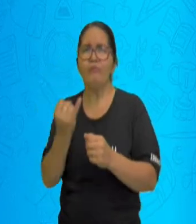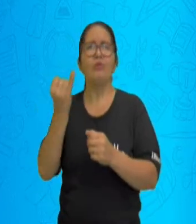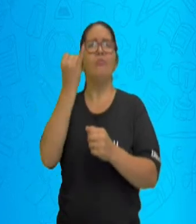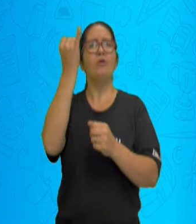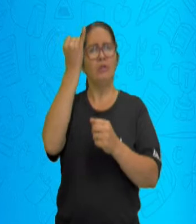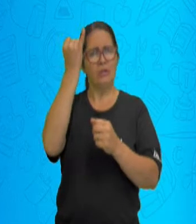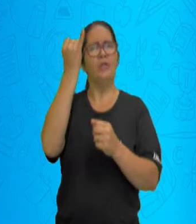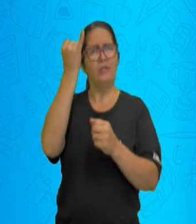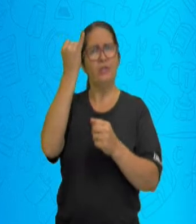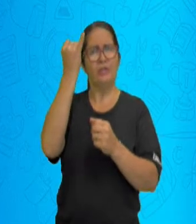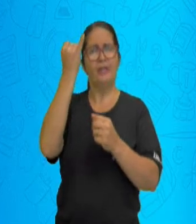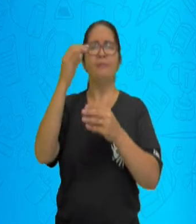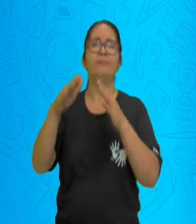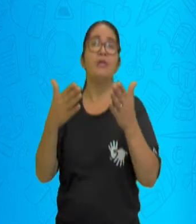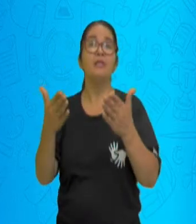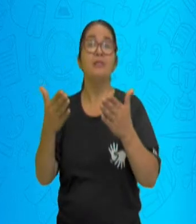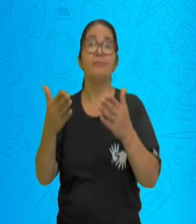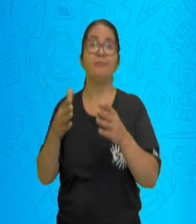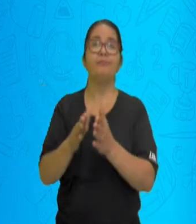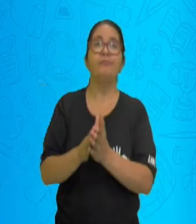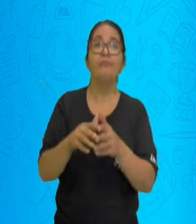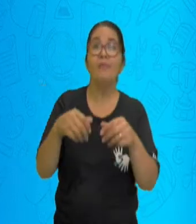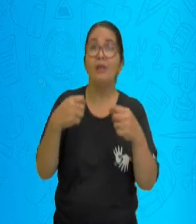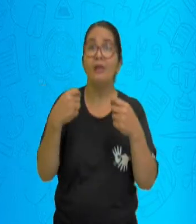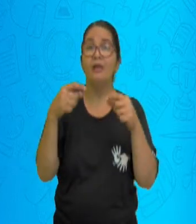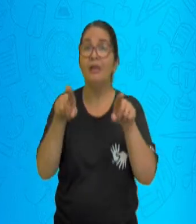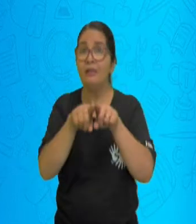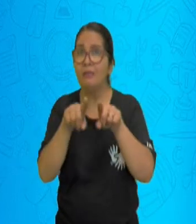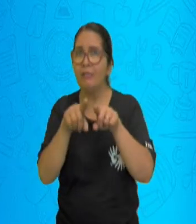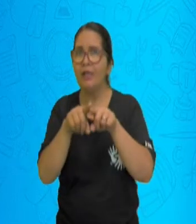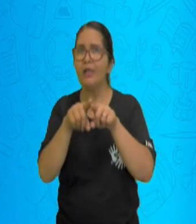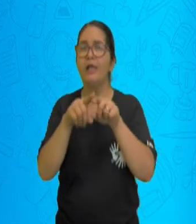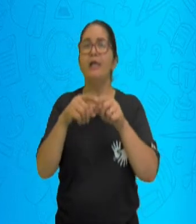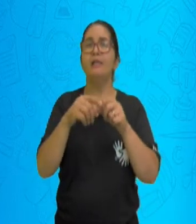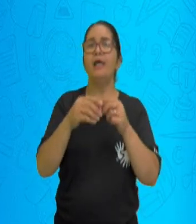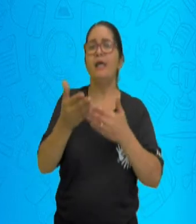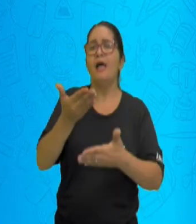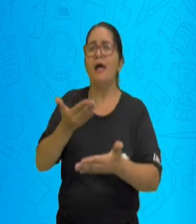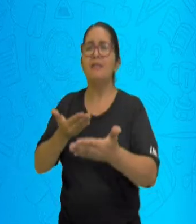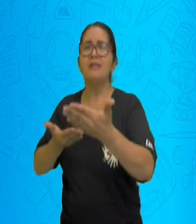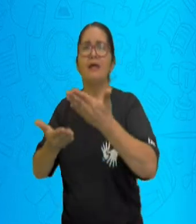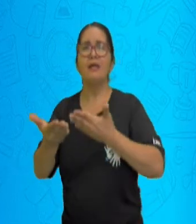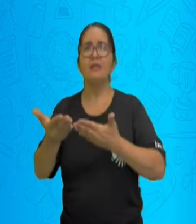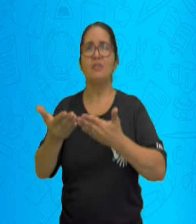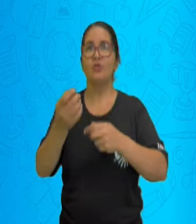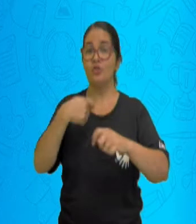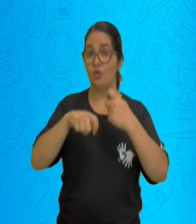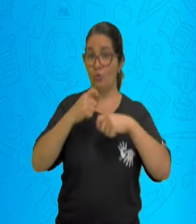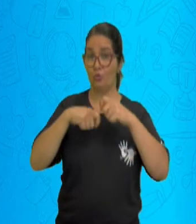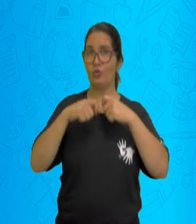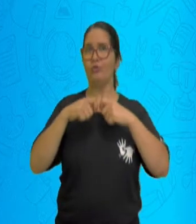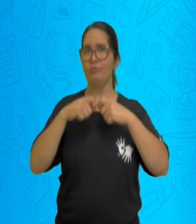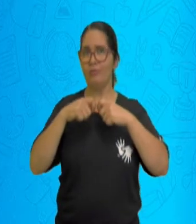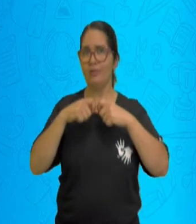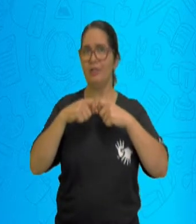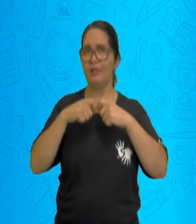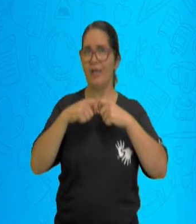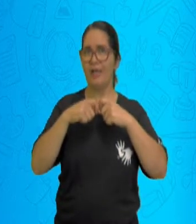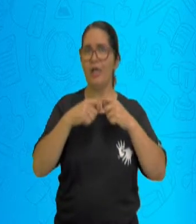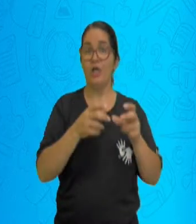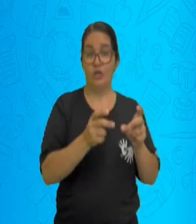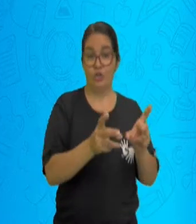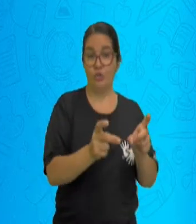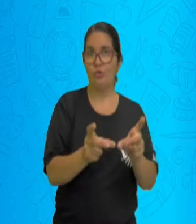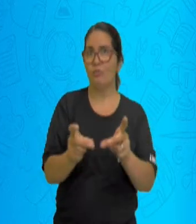políticas e sociais, que está muito ligado a esse primeiro ponto. Por quê? Se o governador, o seu